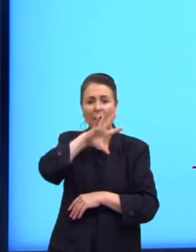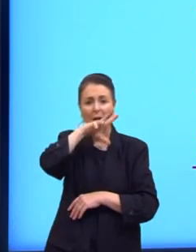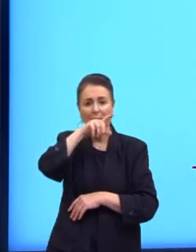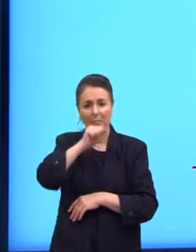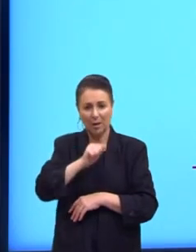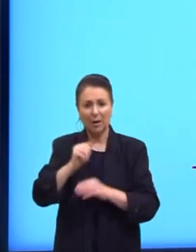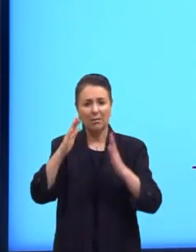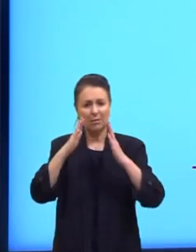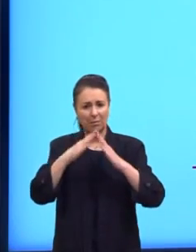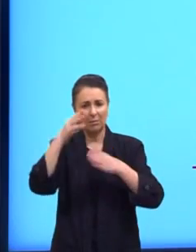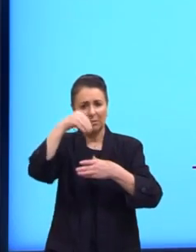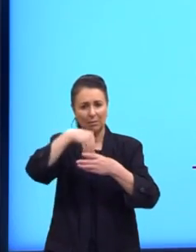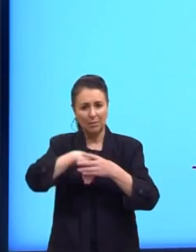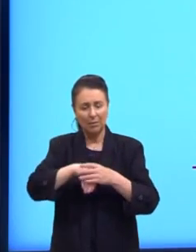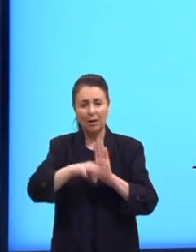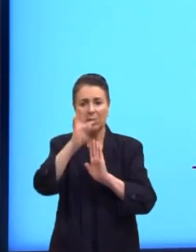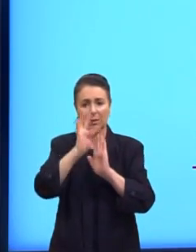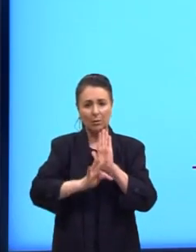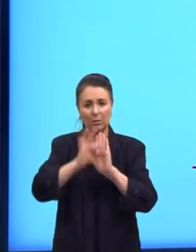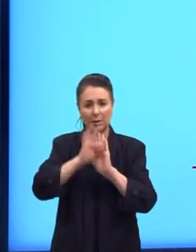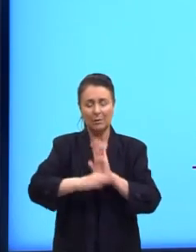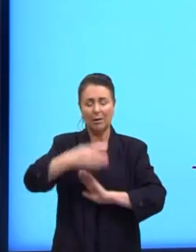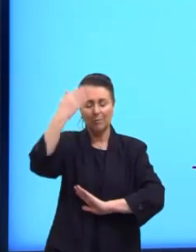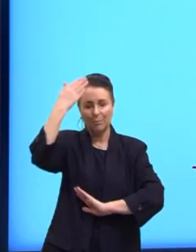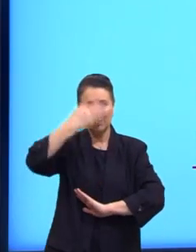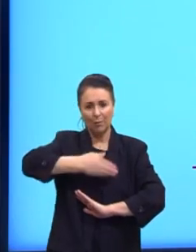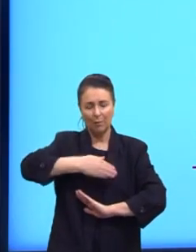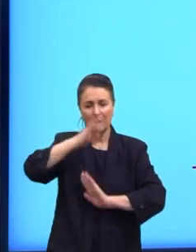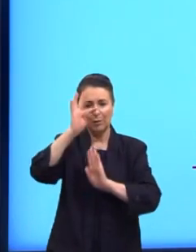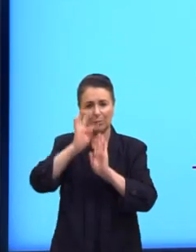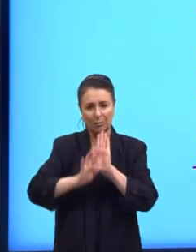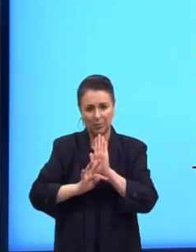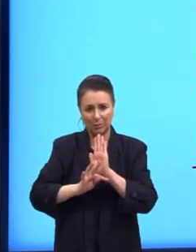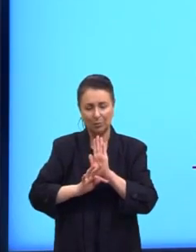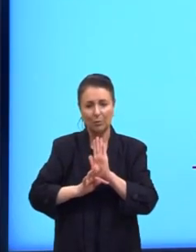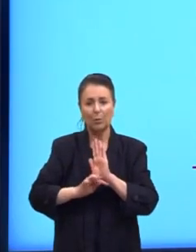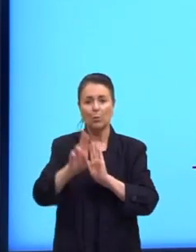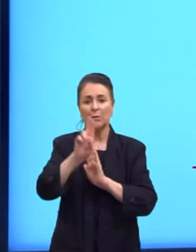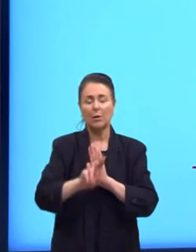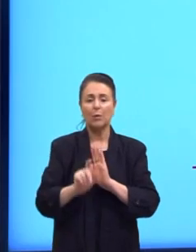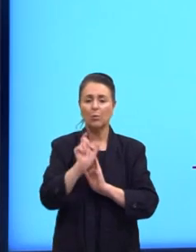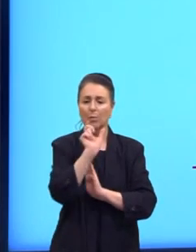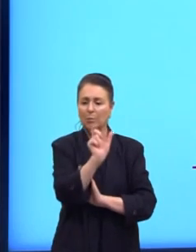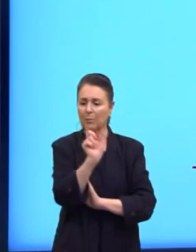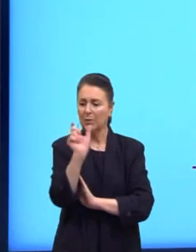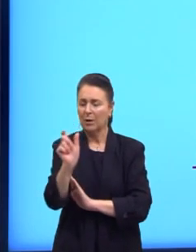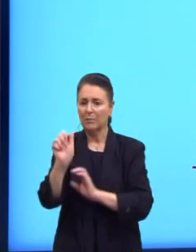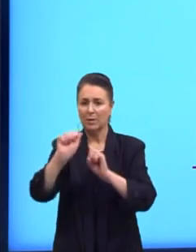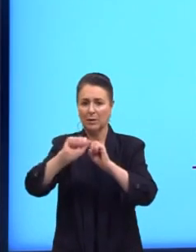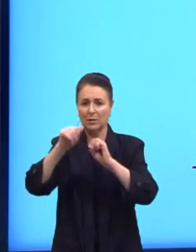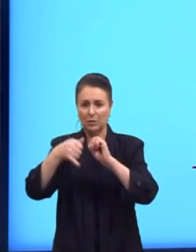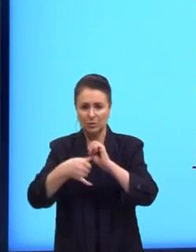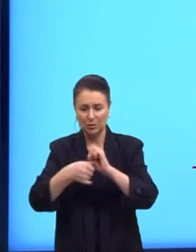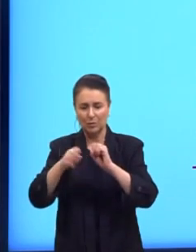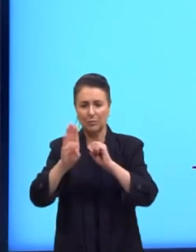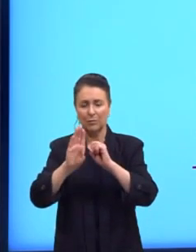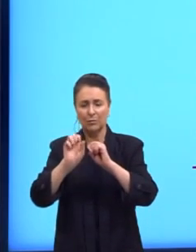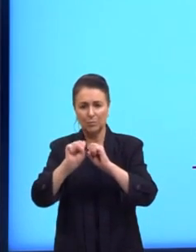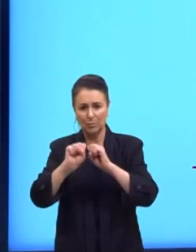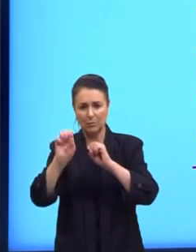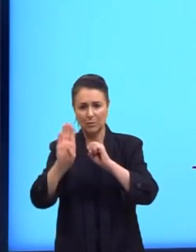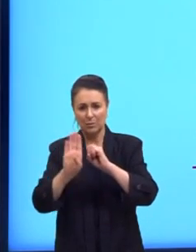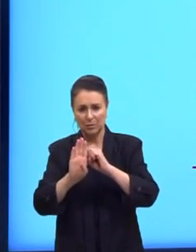Então, ela traz dentro do texto dela, ela prova no texto dela, através de palavras como adjetivos e substantivos